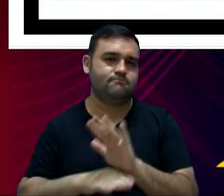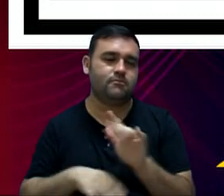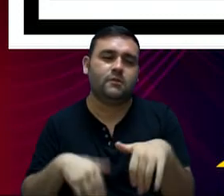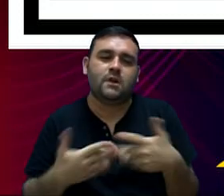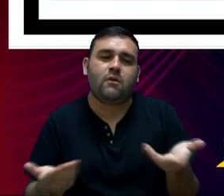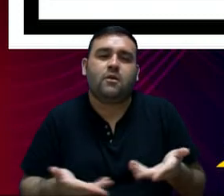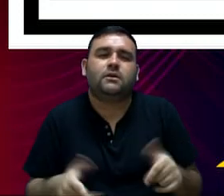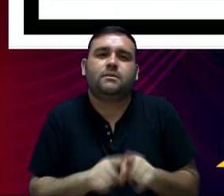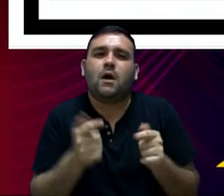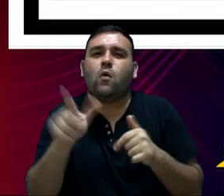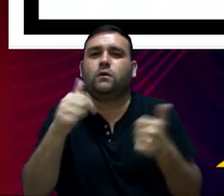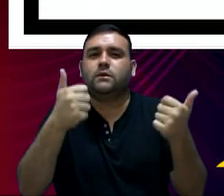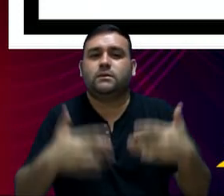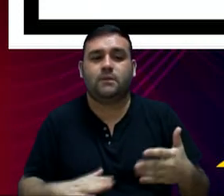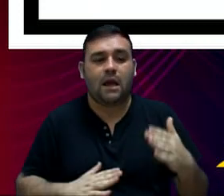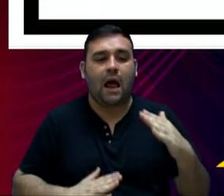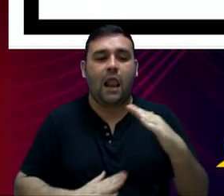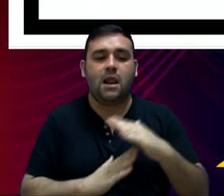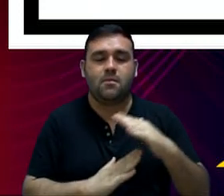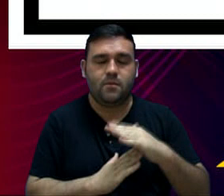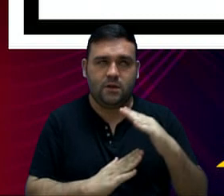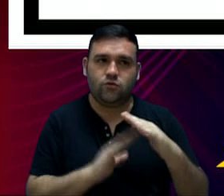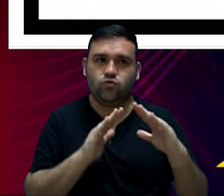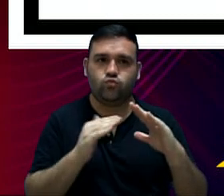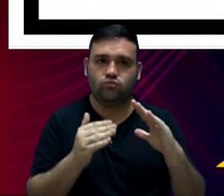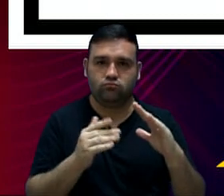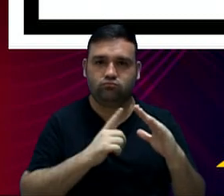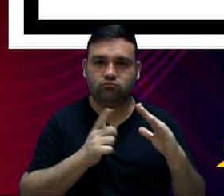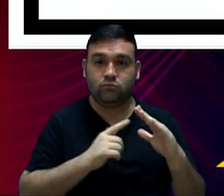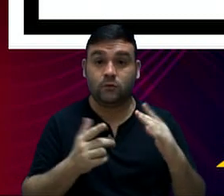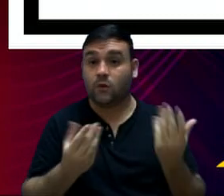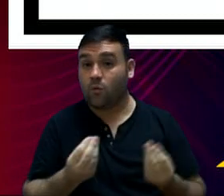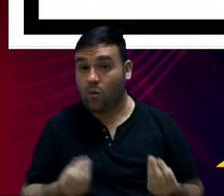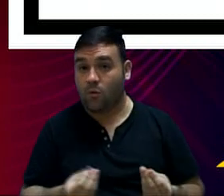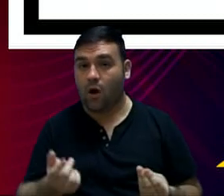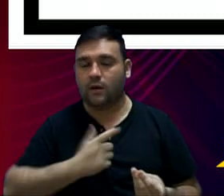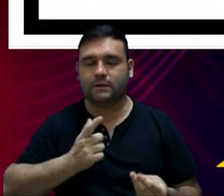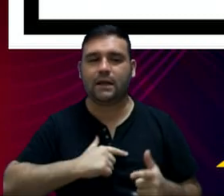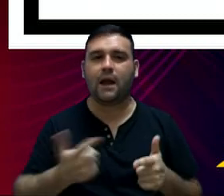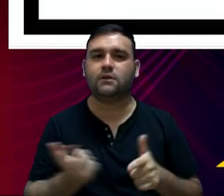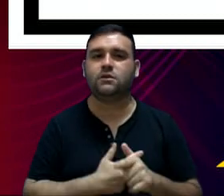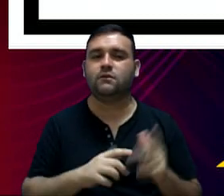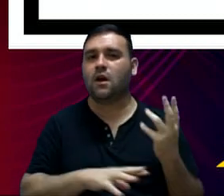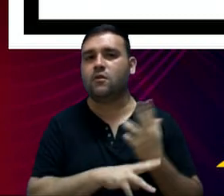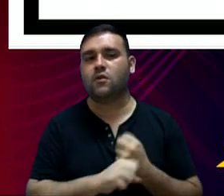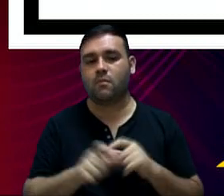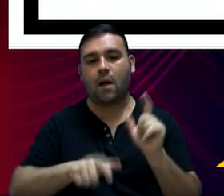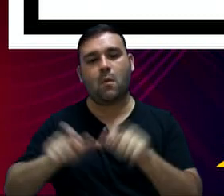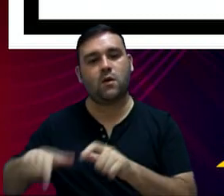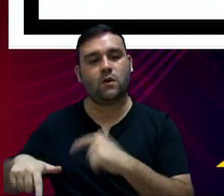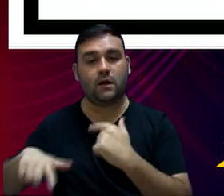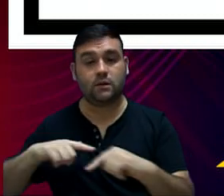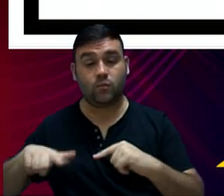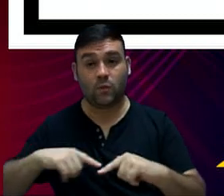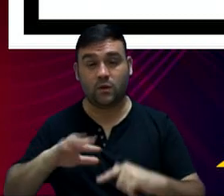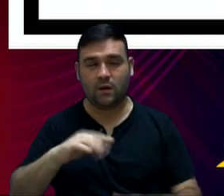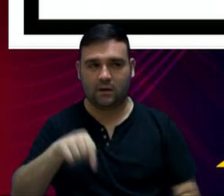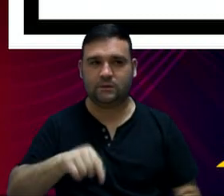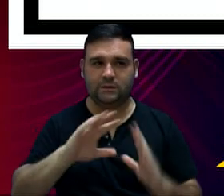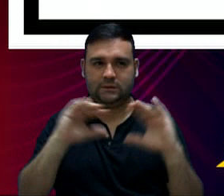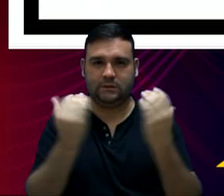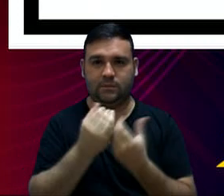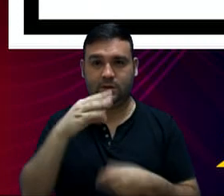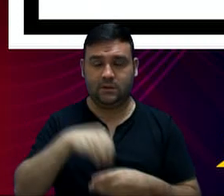Aí, já se falando dos limites estabelecidos, então, nós temos uma despesa total com o pessoal, como nós dissemos aqui